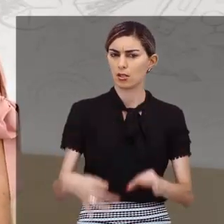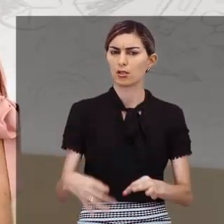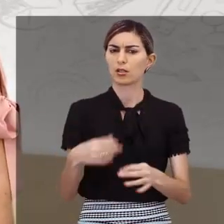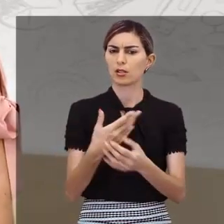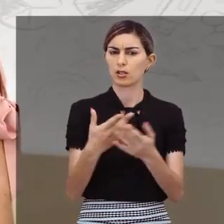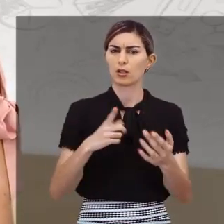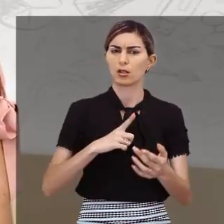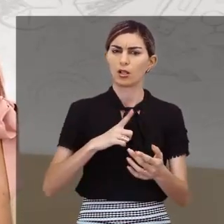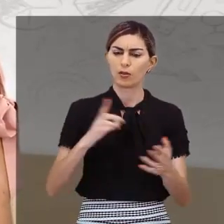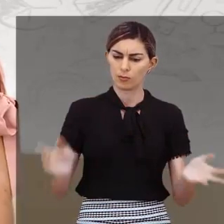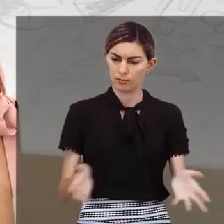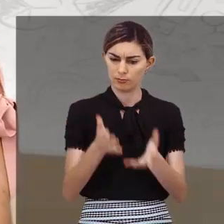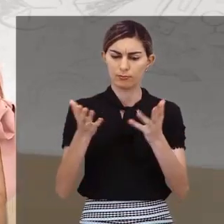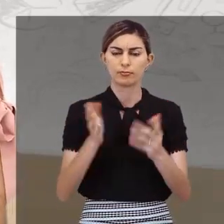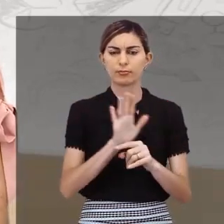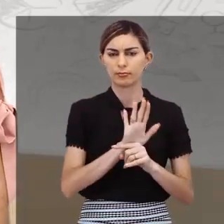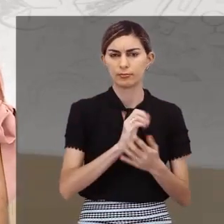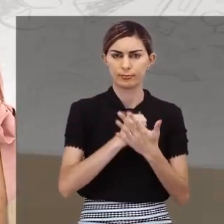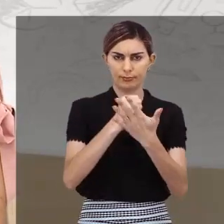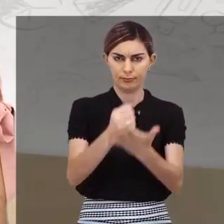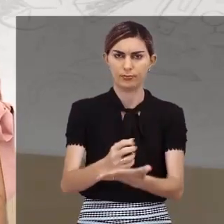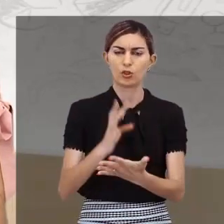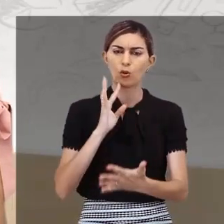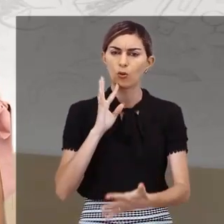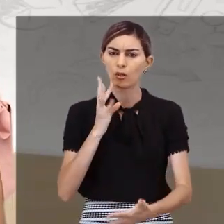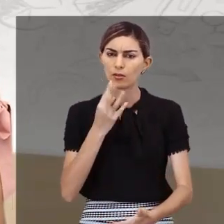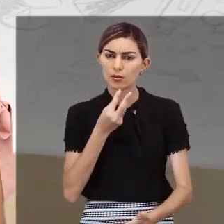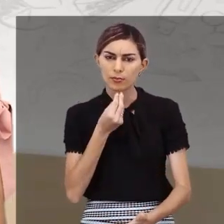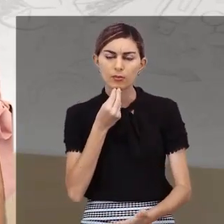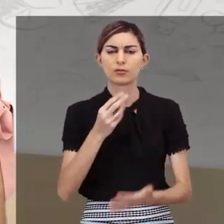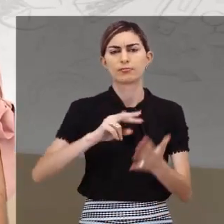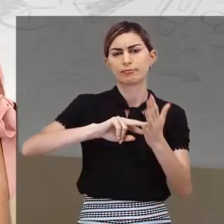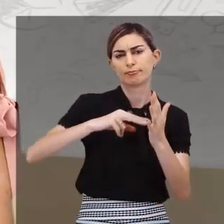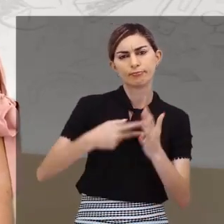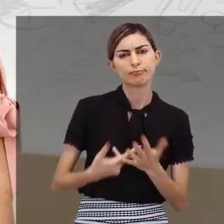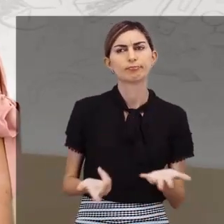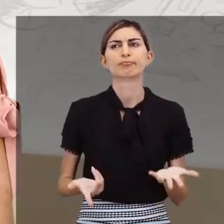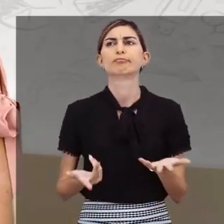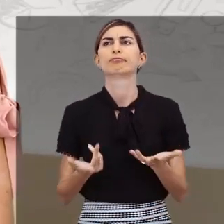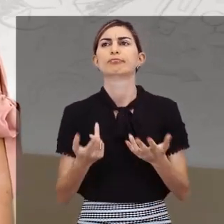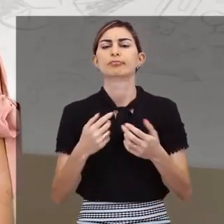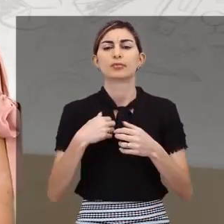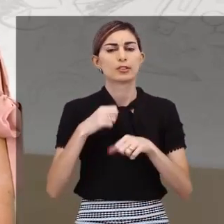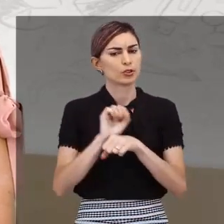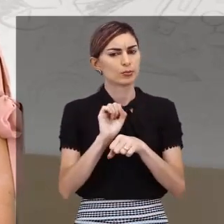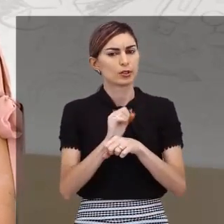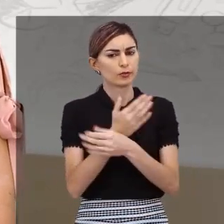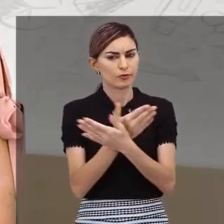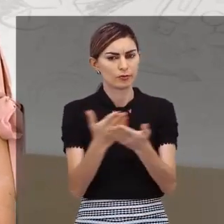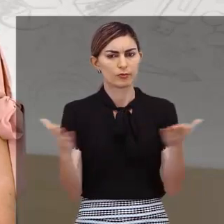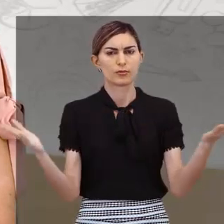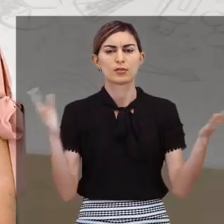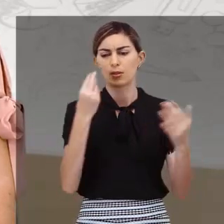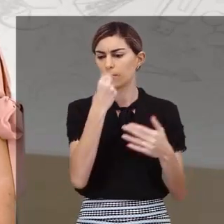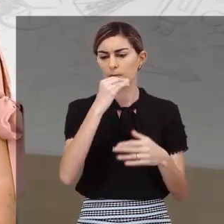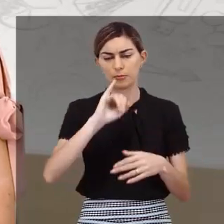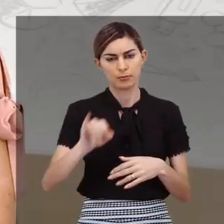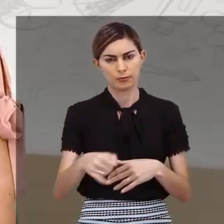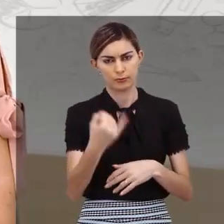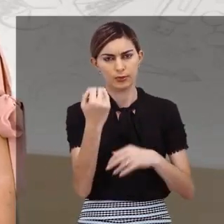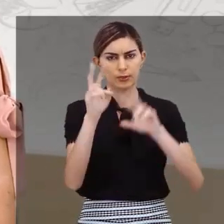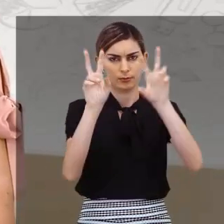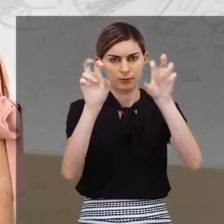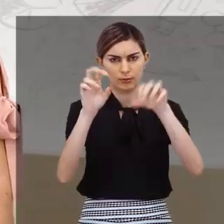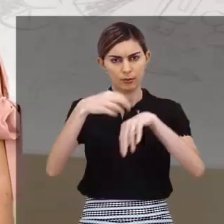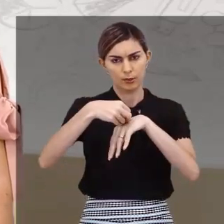termos contribuído com conhecimentos significativos. Esperamos que você tenha aproveitado a temática abordada